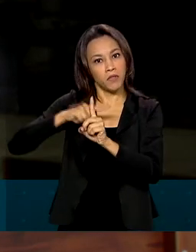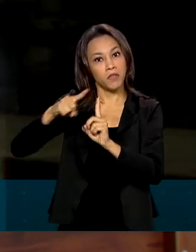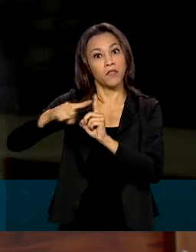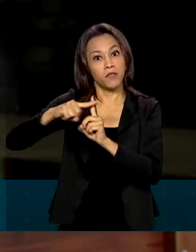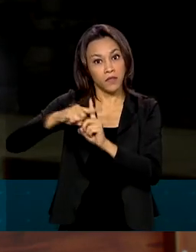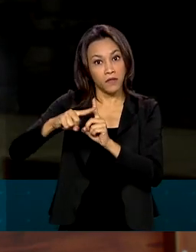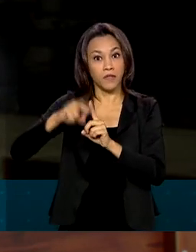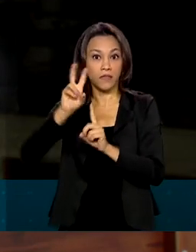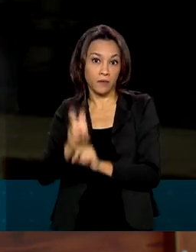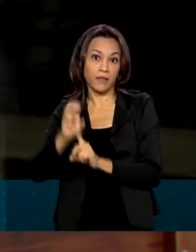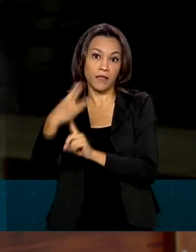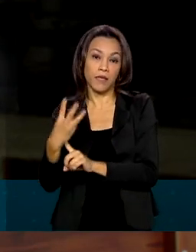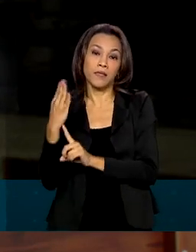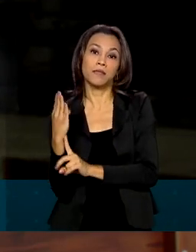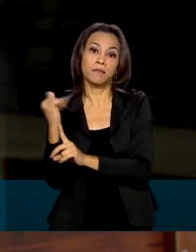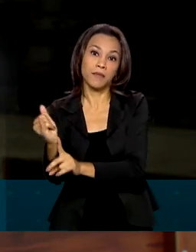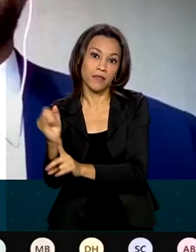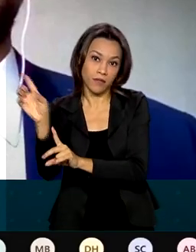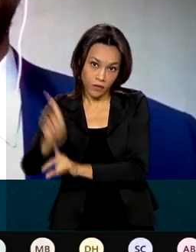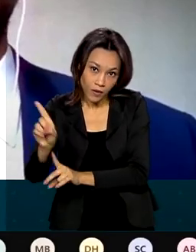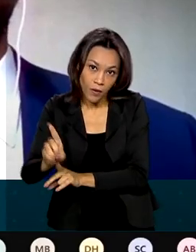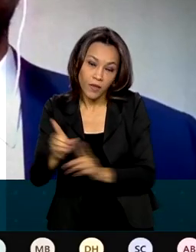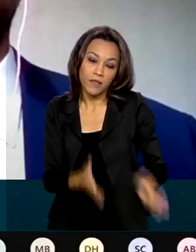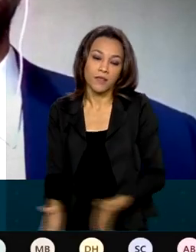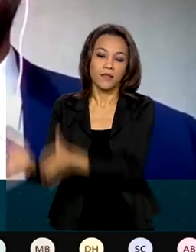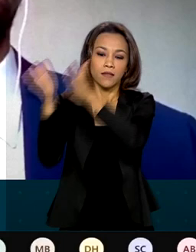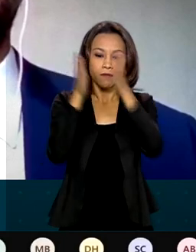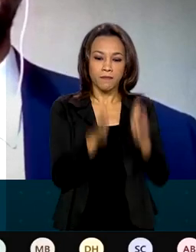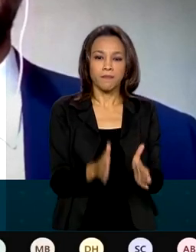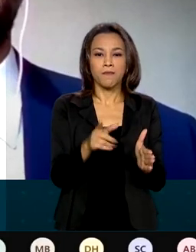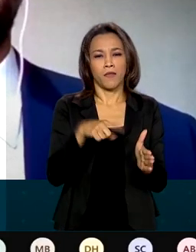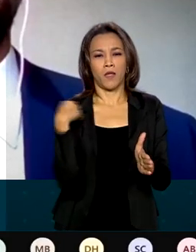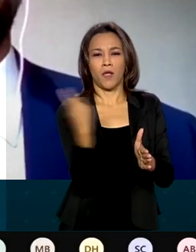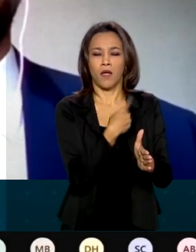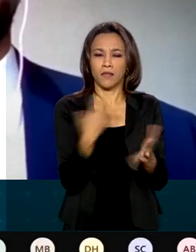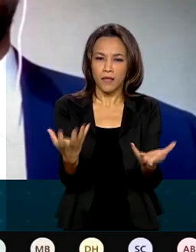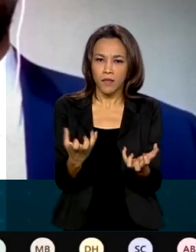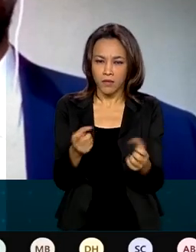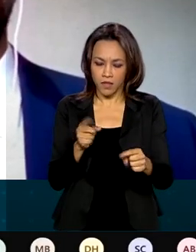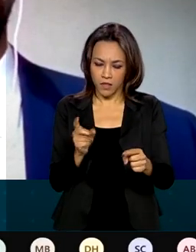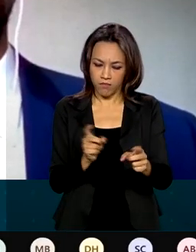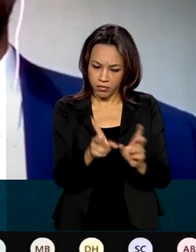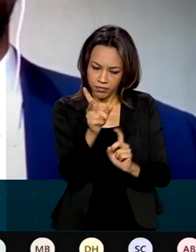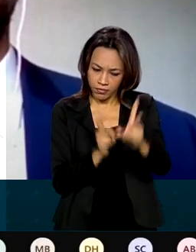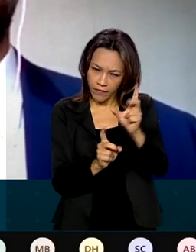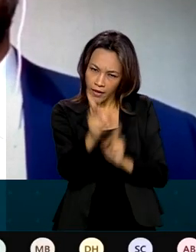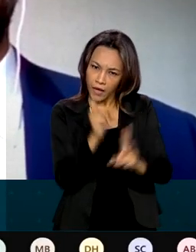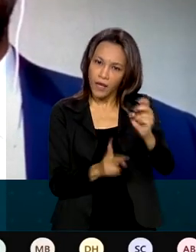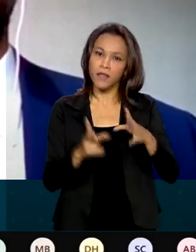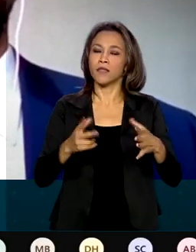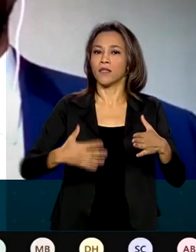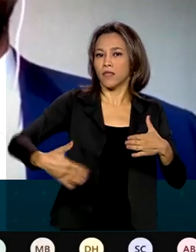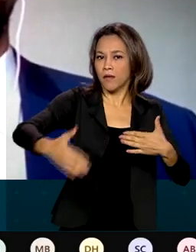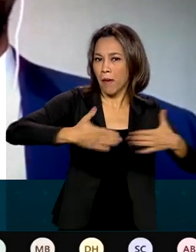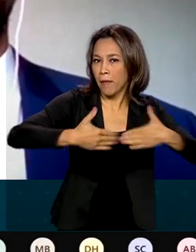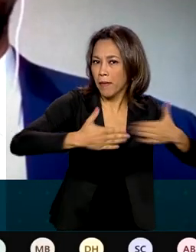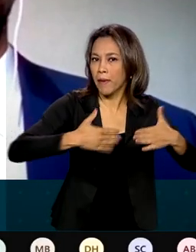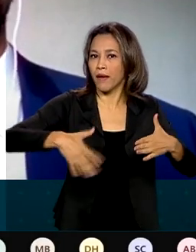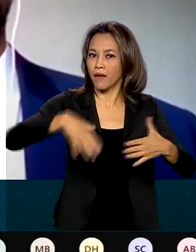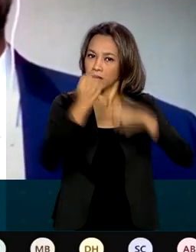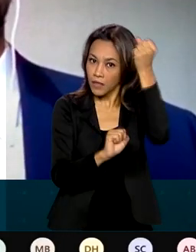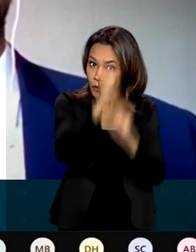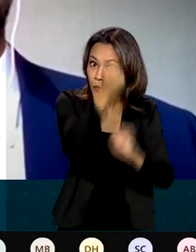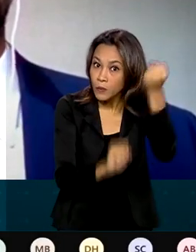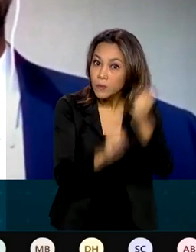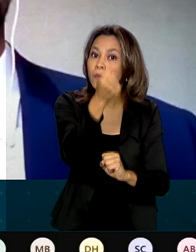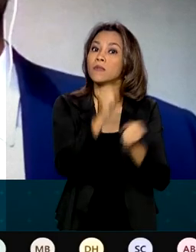bilhões de dólares. A tendência é o nosso comércio setorial de bens manufaturados, vis